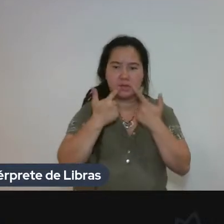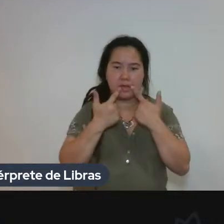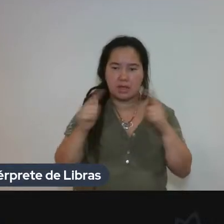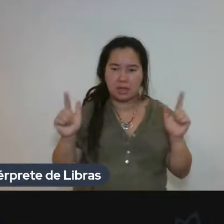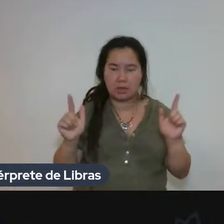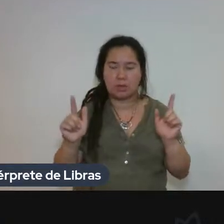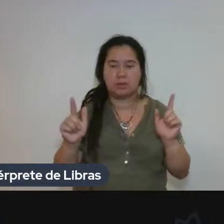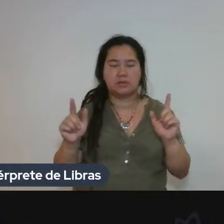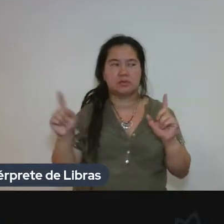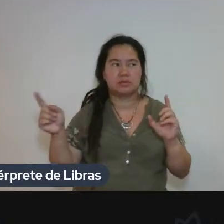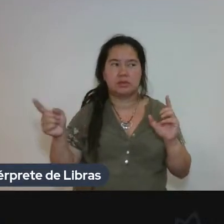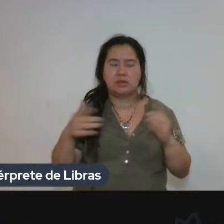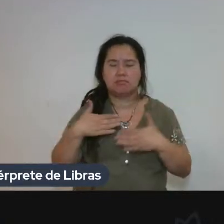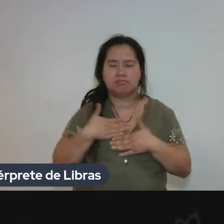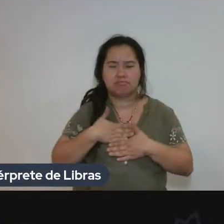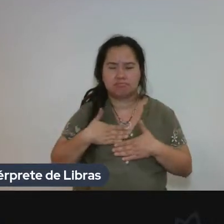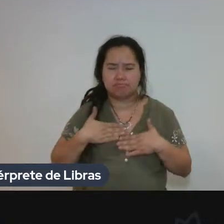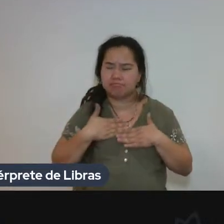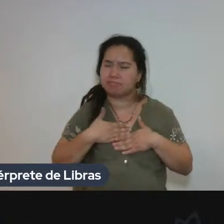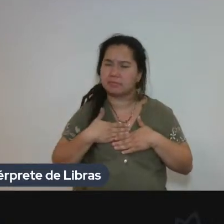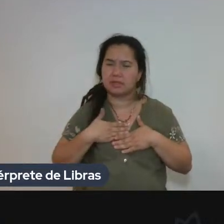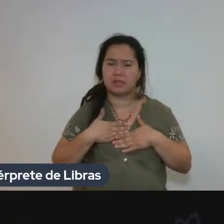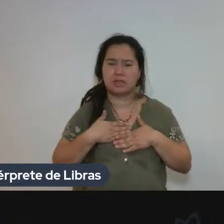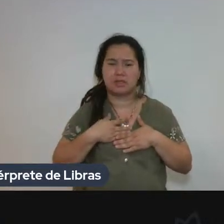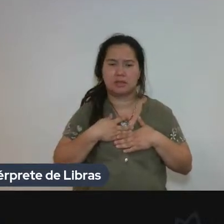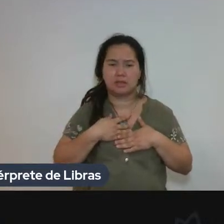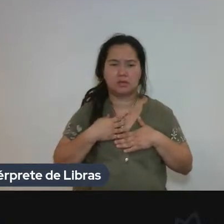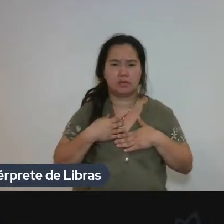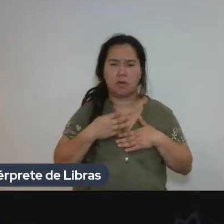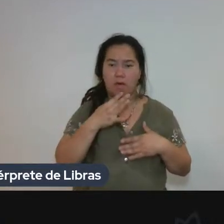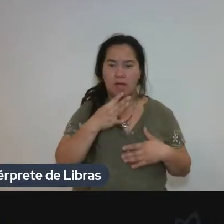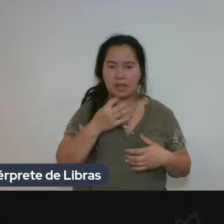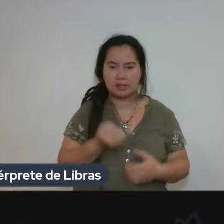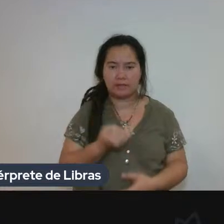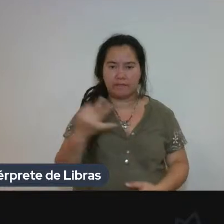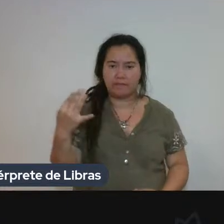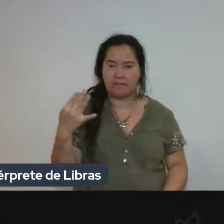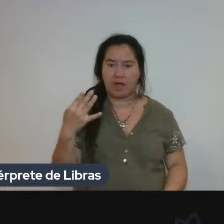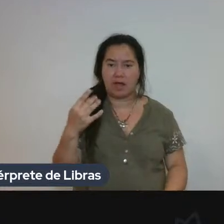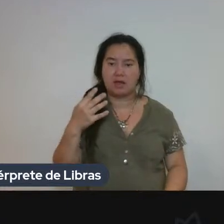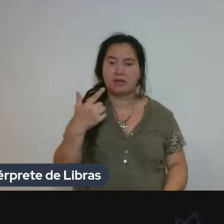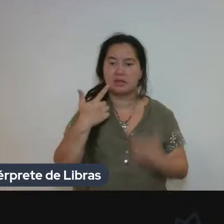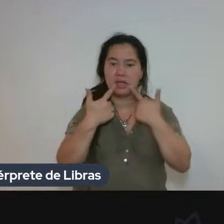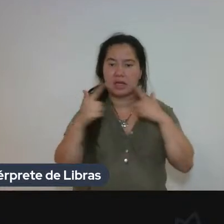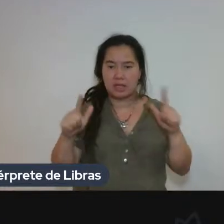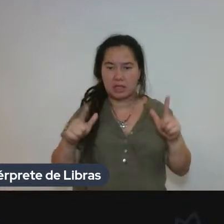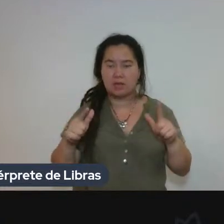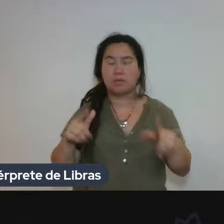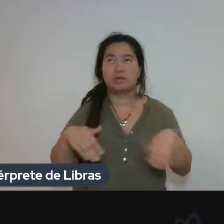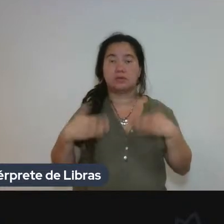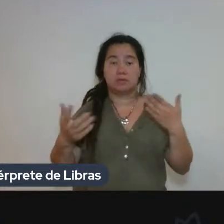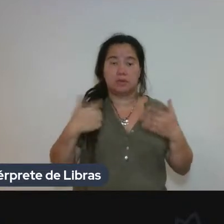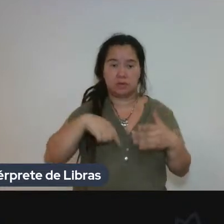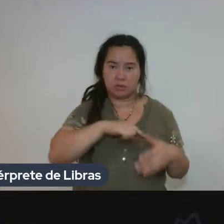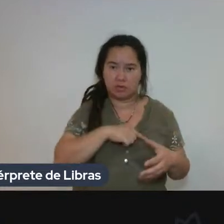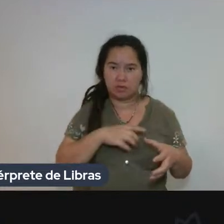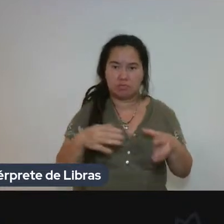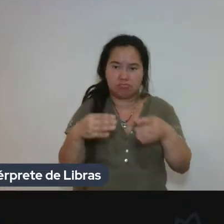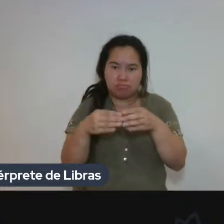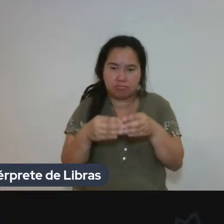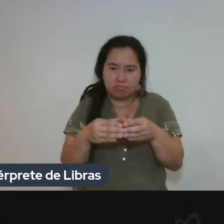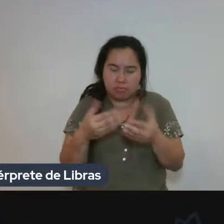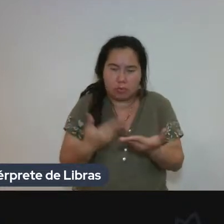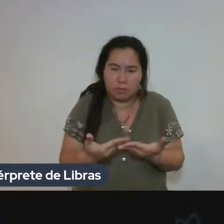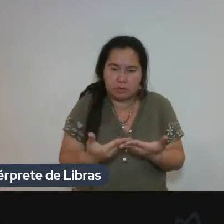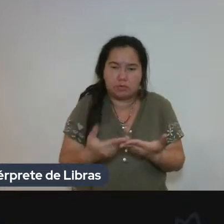querido, porque fez parte do nosso grupo de estudo. Quando estudamos o livro, ele estava presente em todas as reuniões. deu as contribuições dele